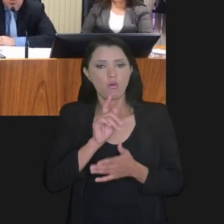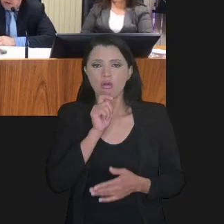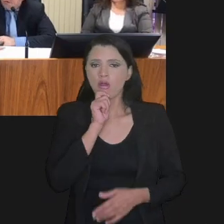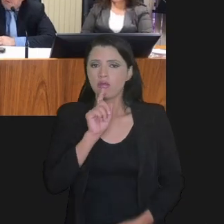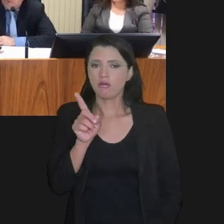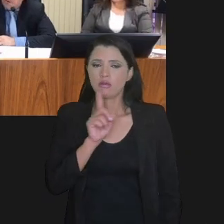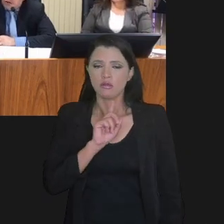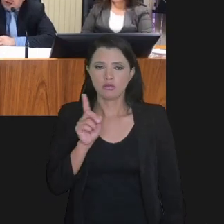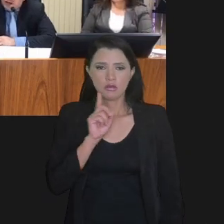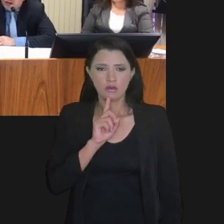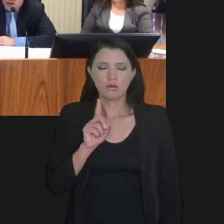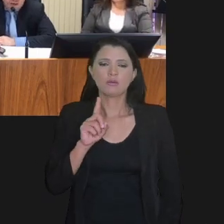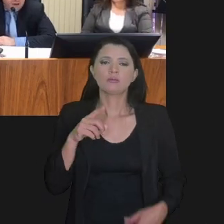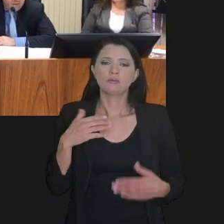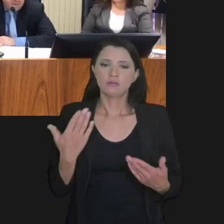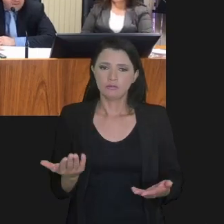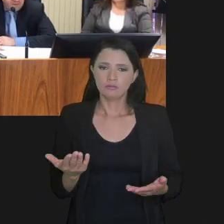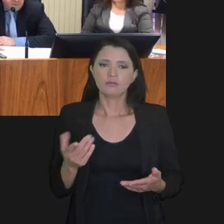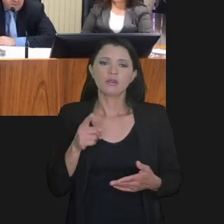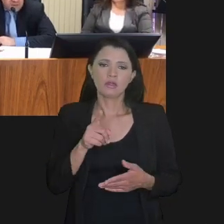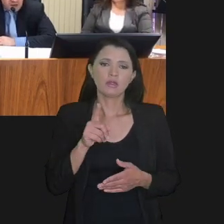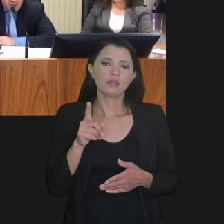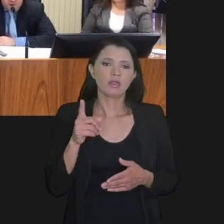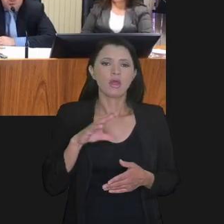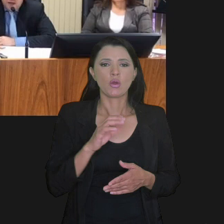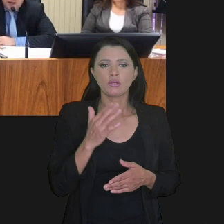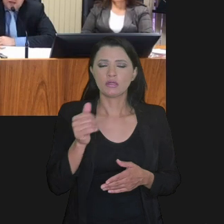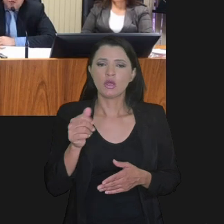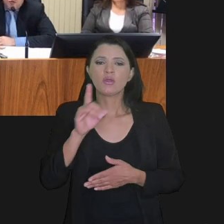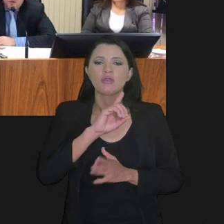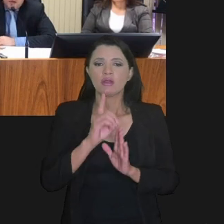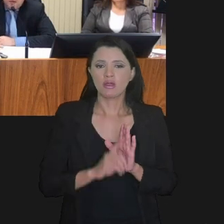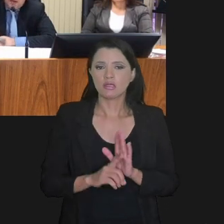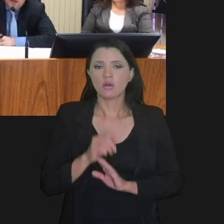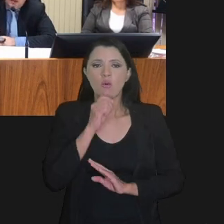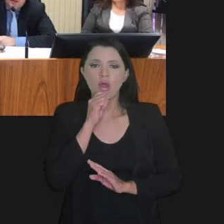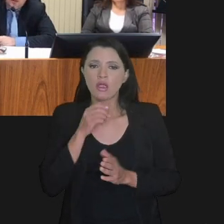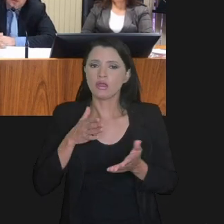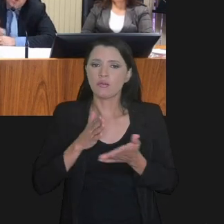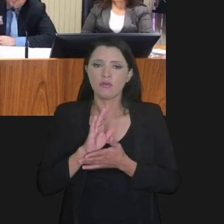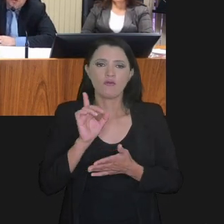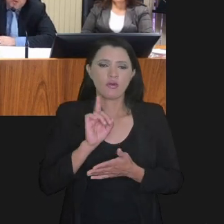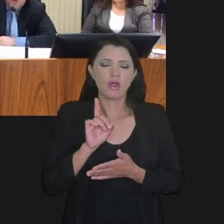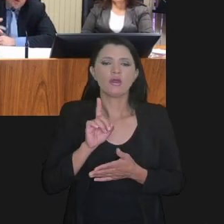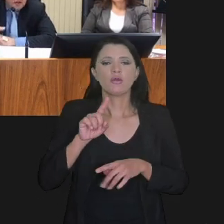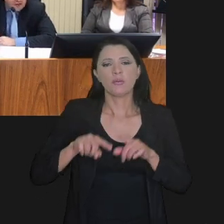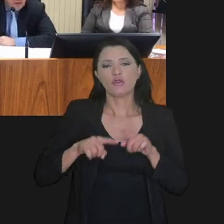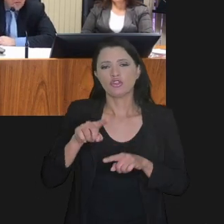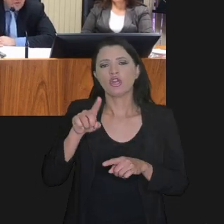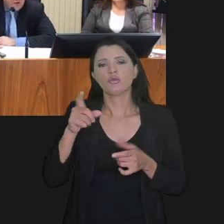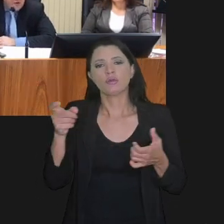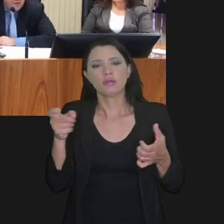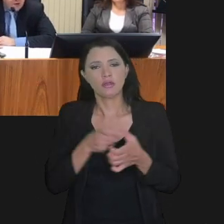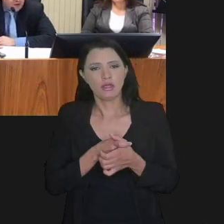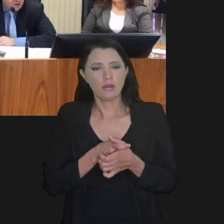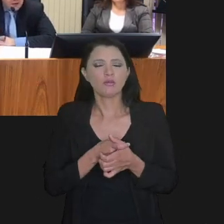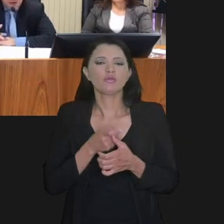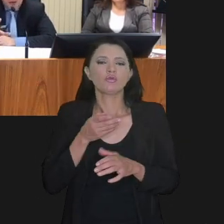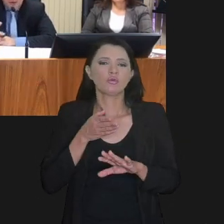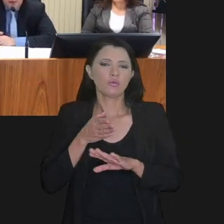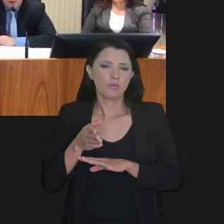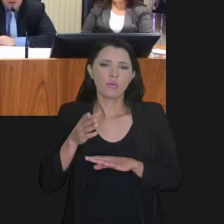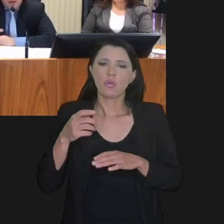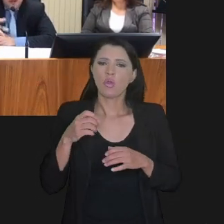a decompa que não foi homologada ainda, decompa e a declaração de compensação, aquelas declarações de compensação que não foram homologadas ainda não podem ser objeto,